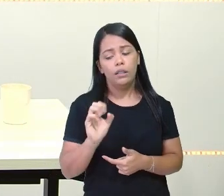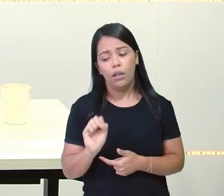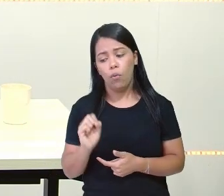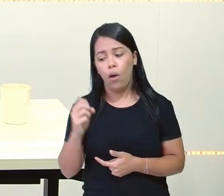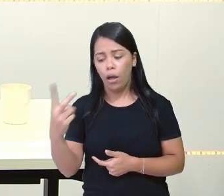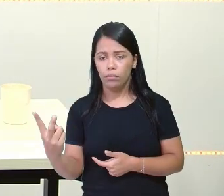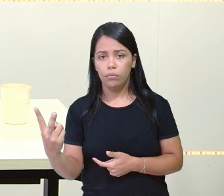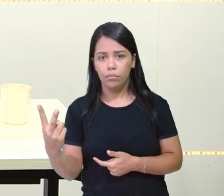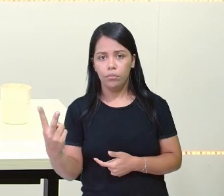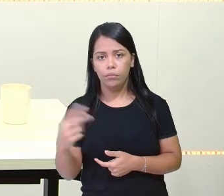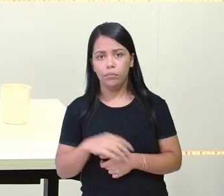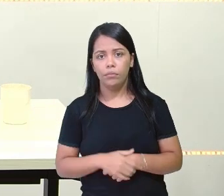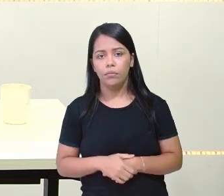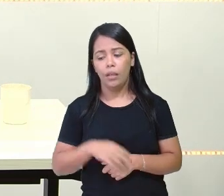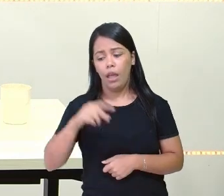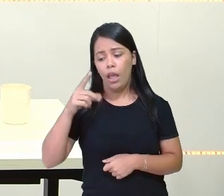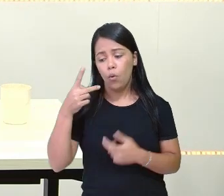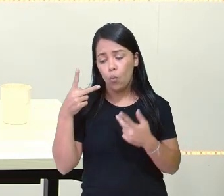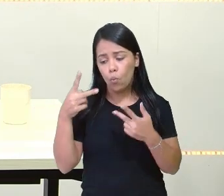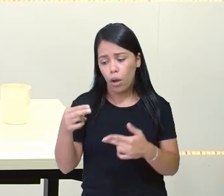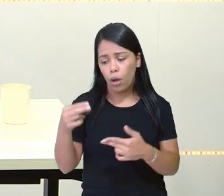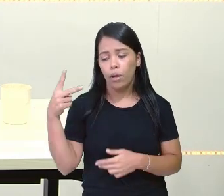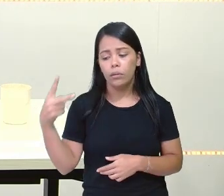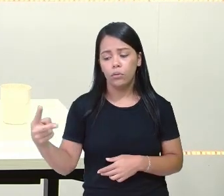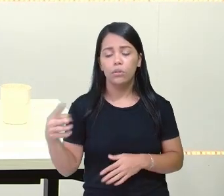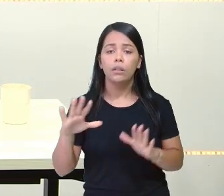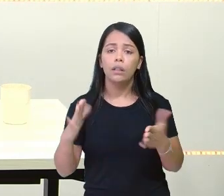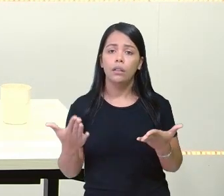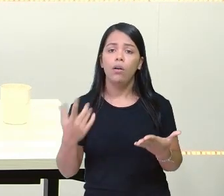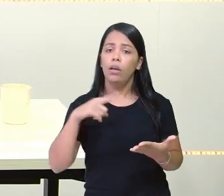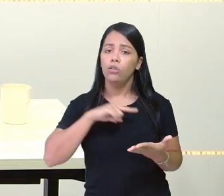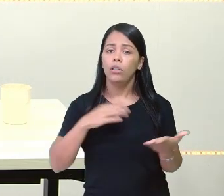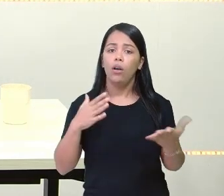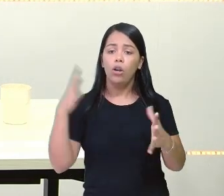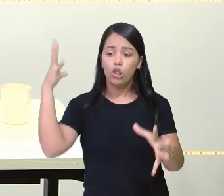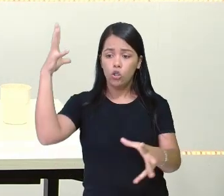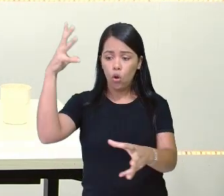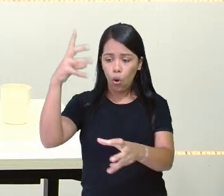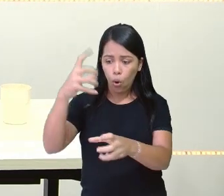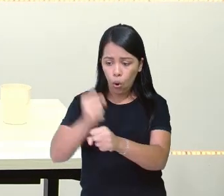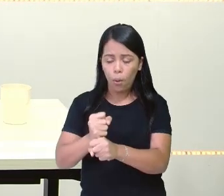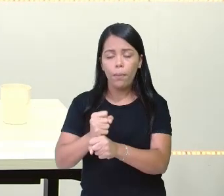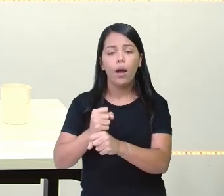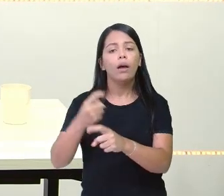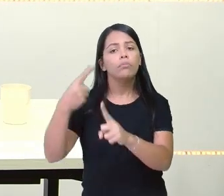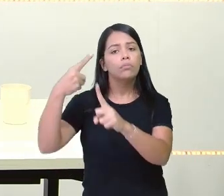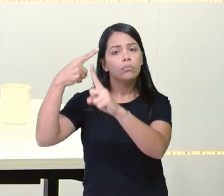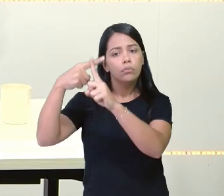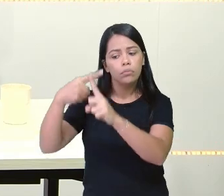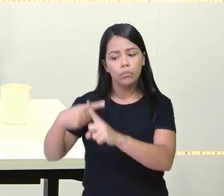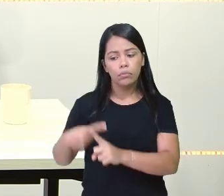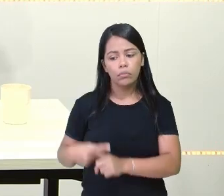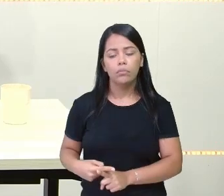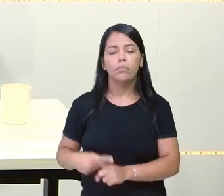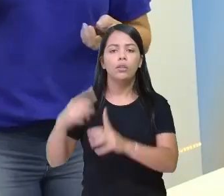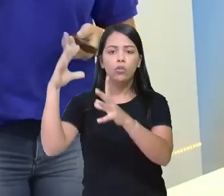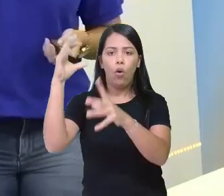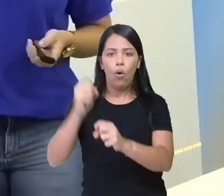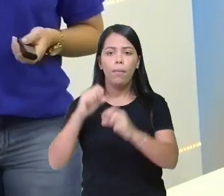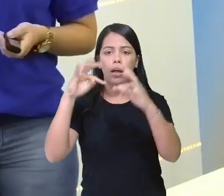o resultado, o a gente tem que fazer? Somar agora toda essa quantidade aqui e chega ao resultado.